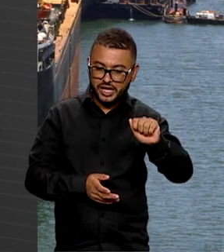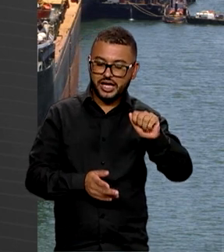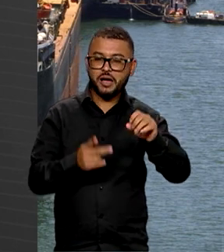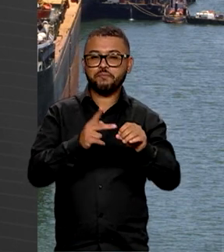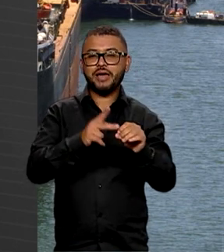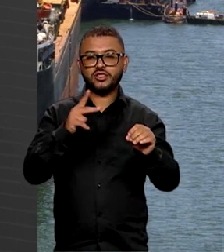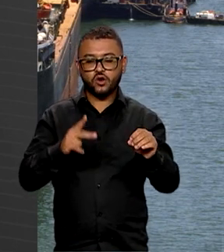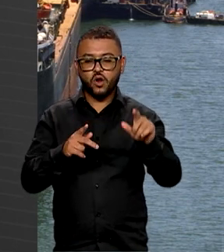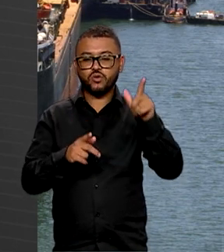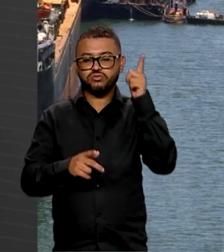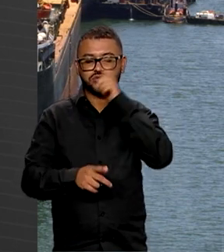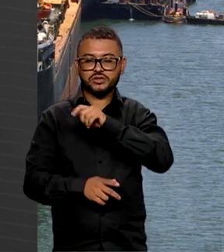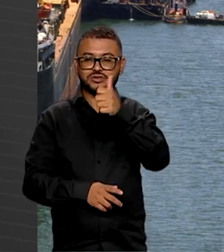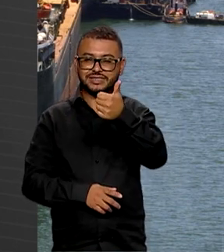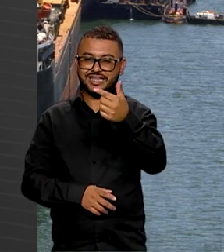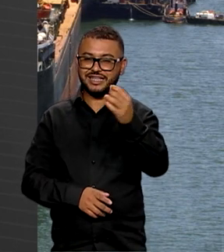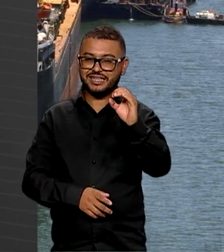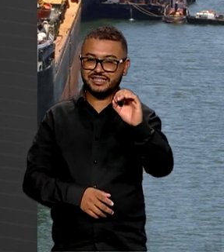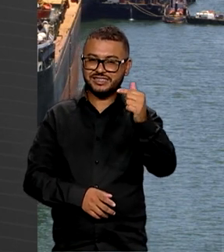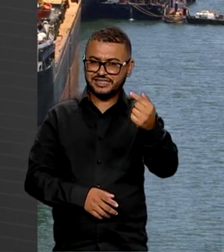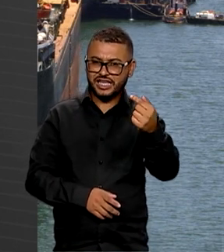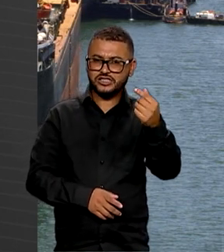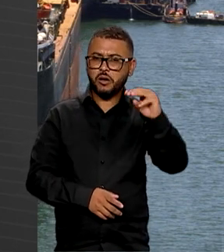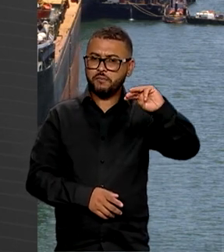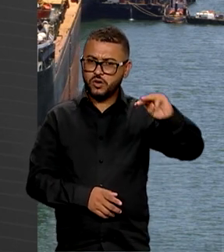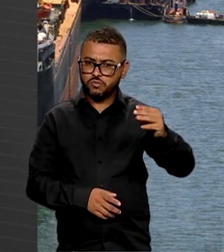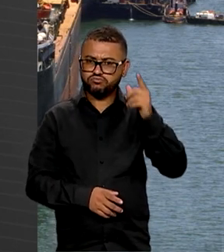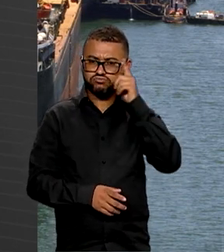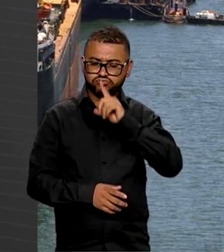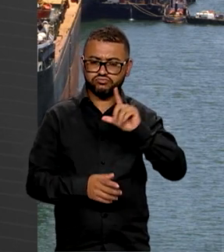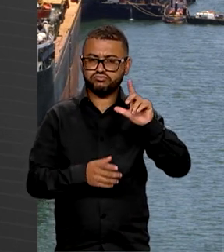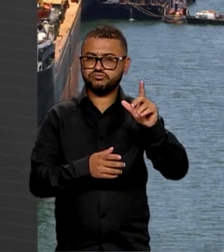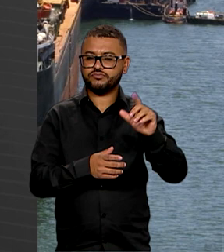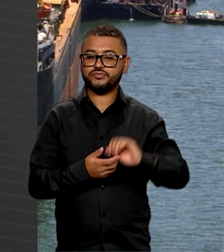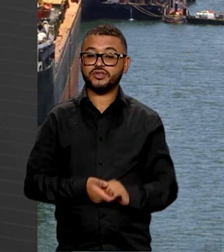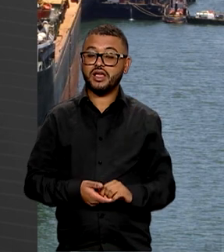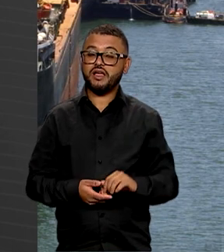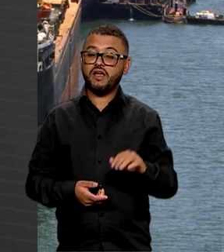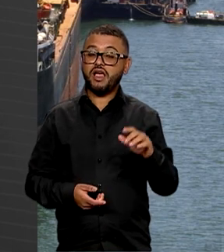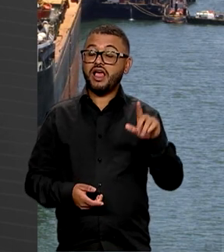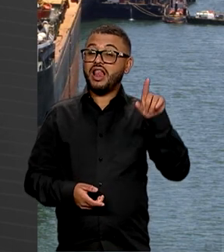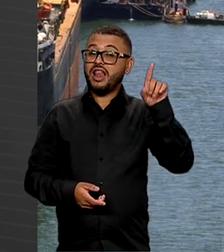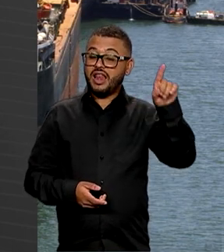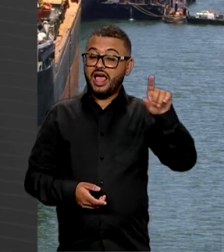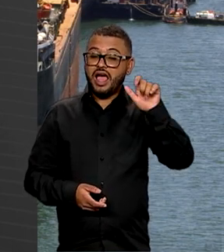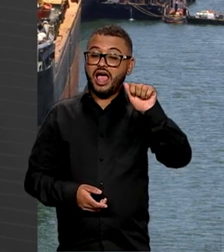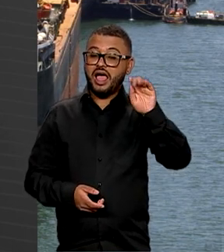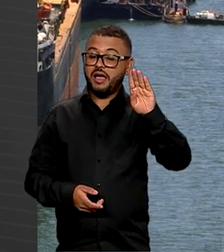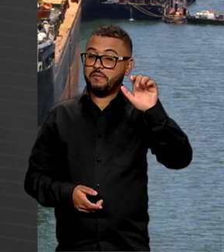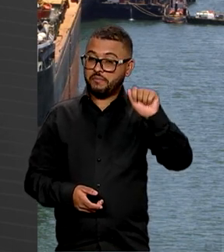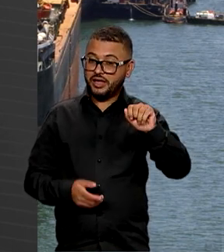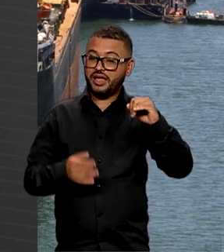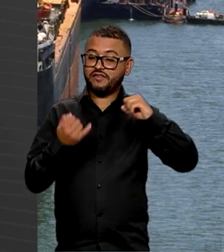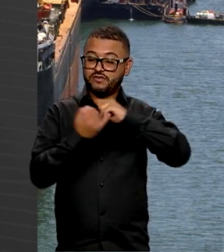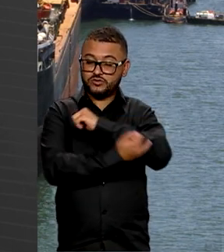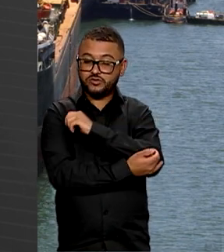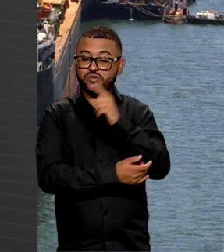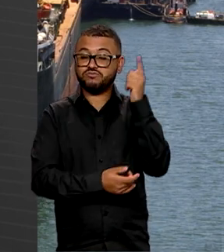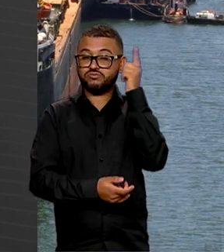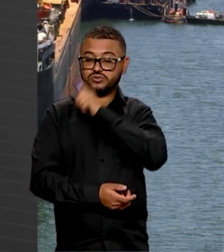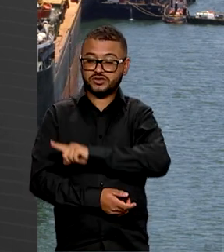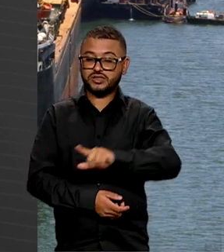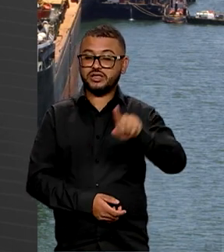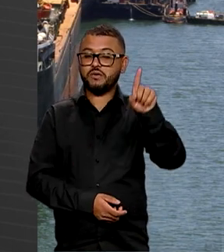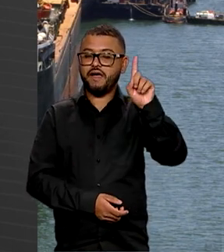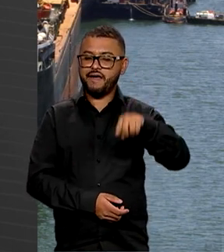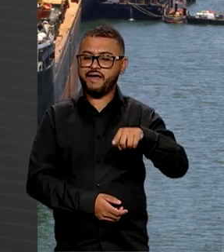pelo valor de 107 milhões de reais. Já o Terminal Marítimo de Passageiros do Porto de Fortaleza, no Ceará, foi